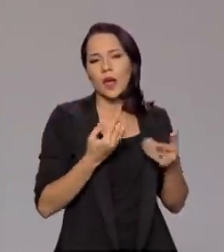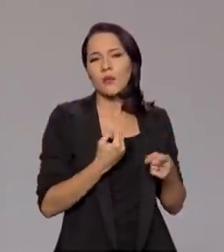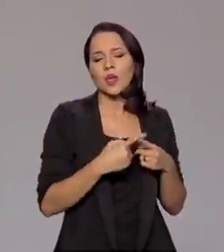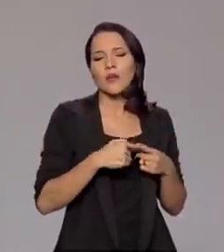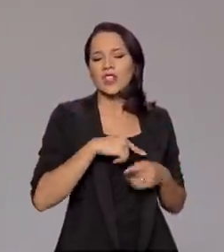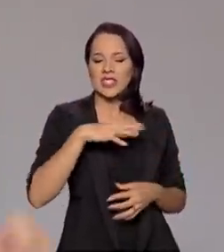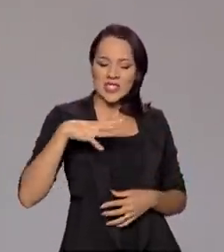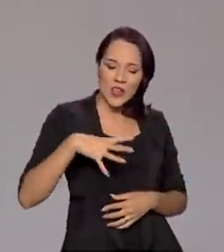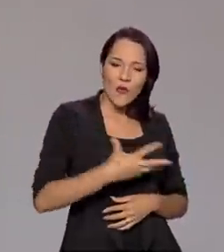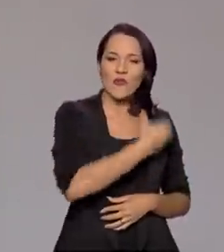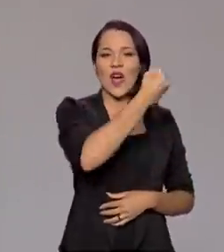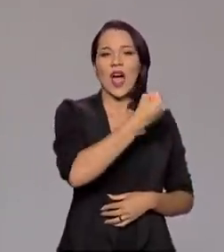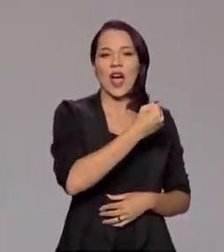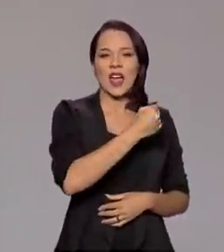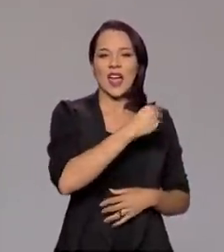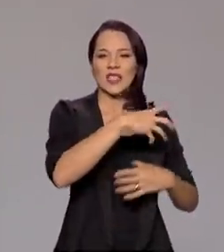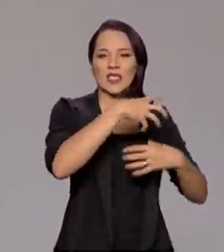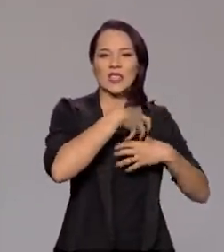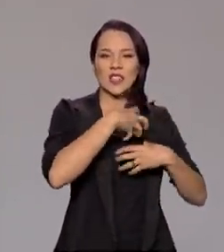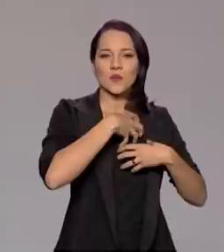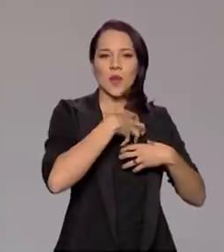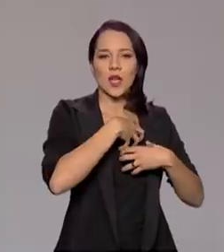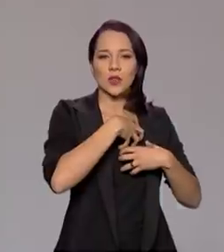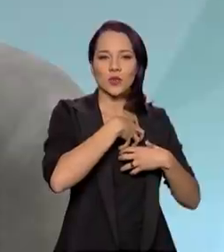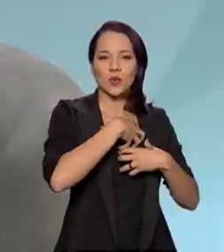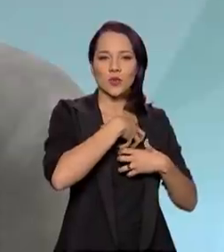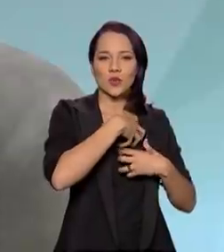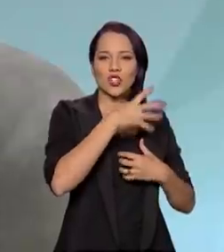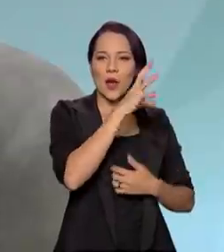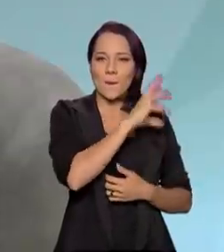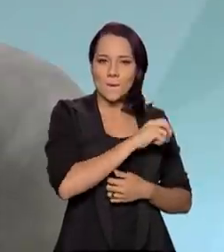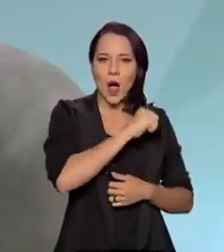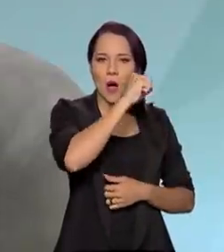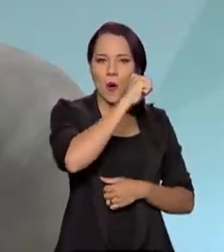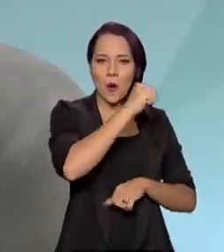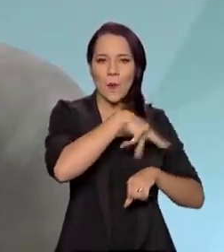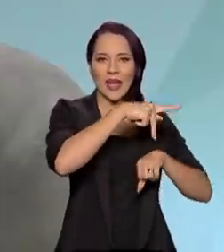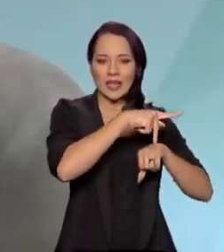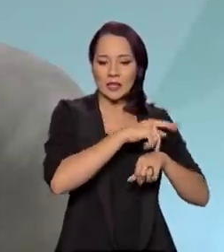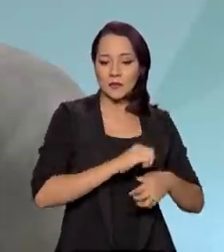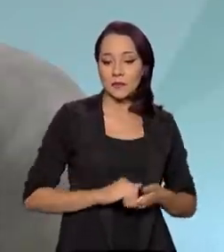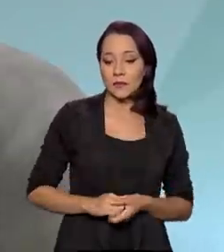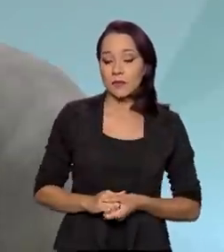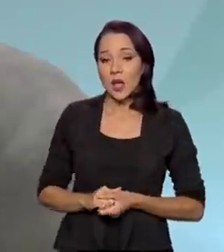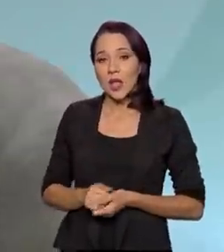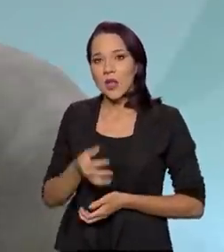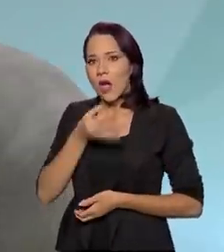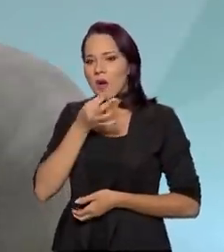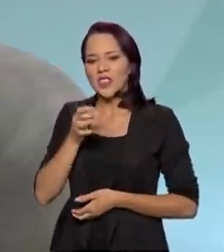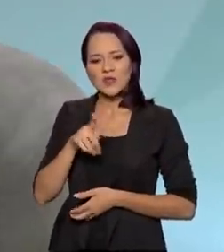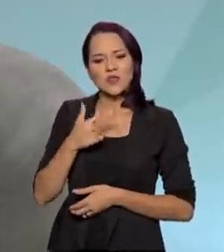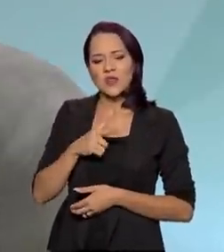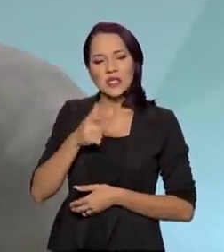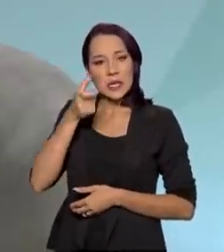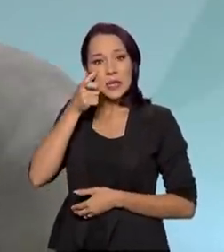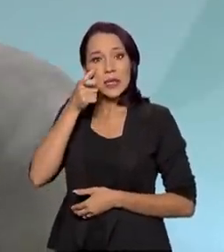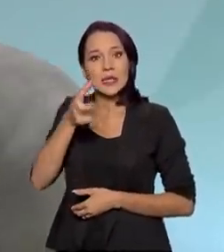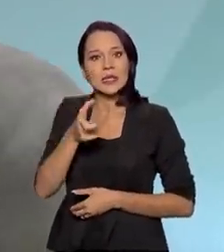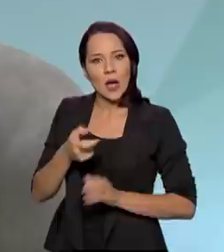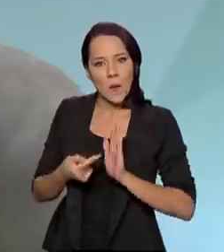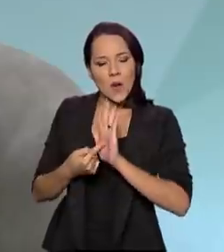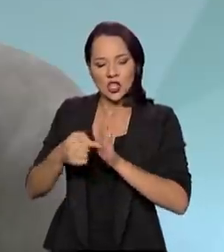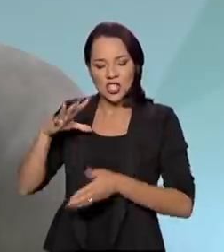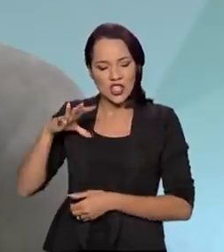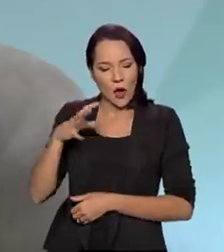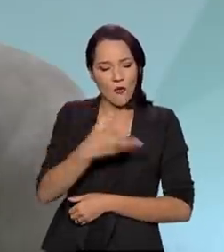resgatar esses símbolos nacionais? Eu acho que sem essa intenção explícita de